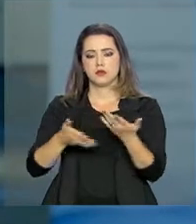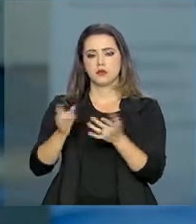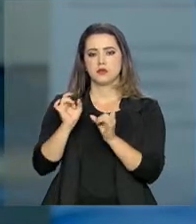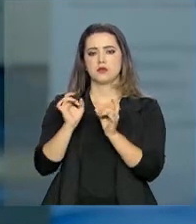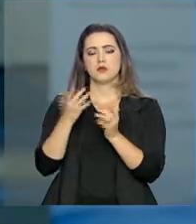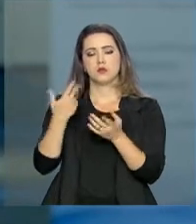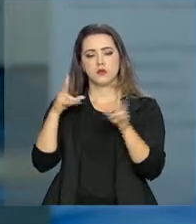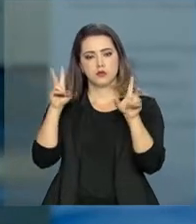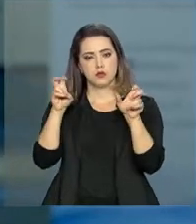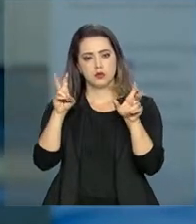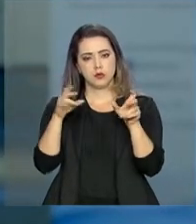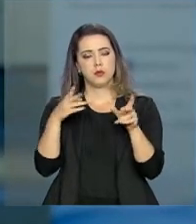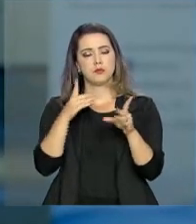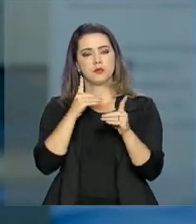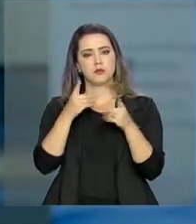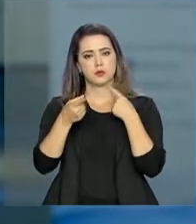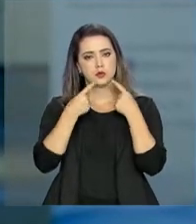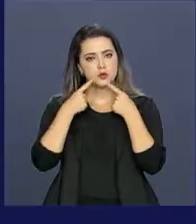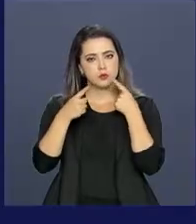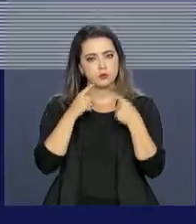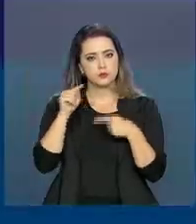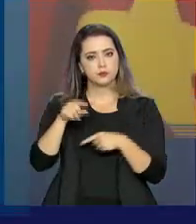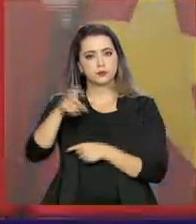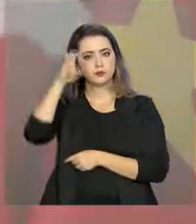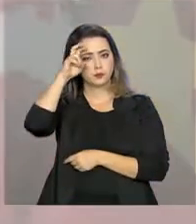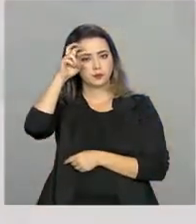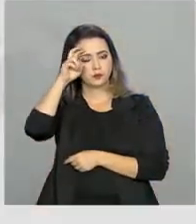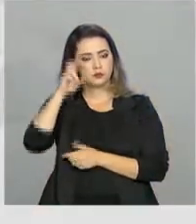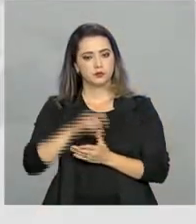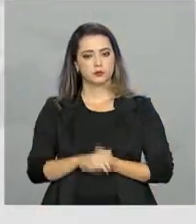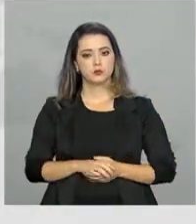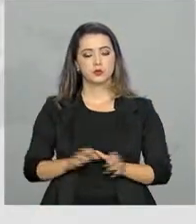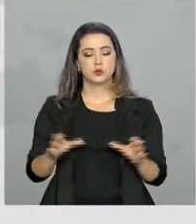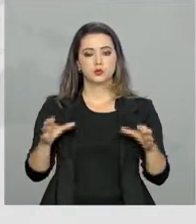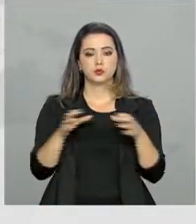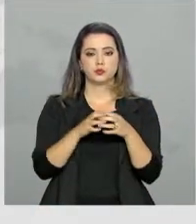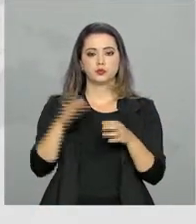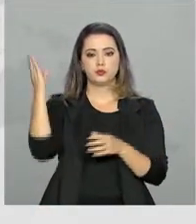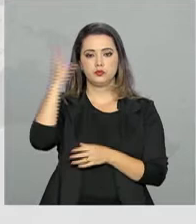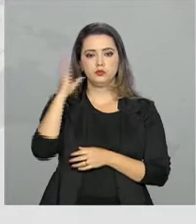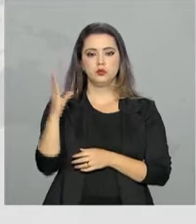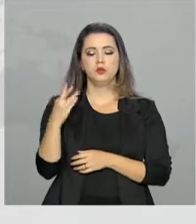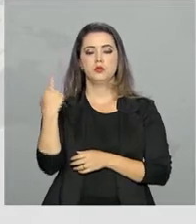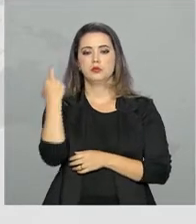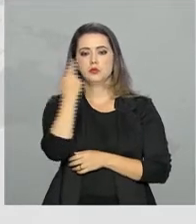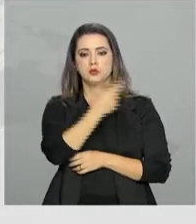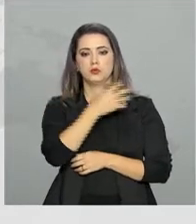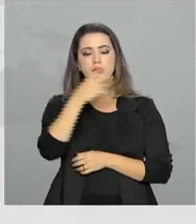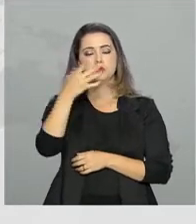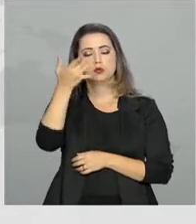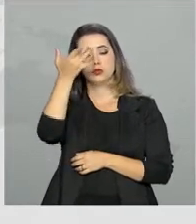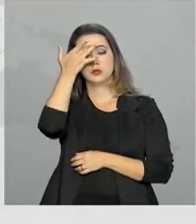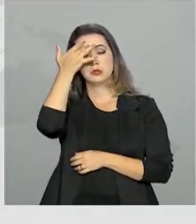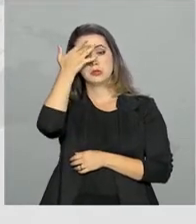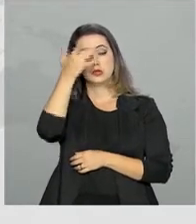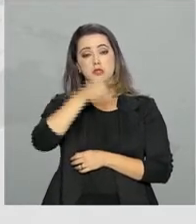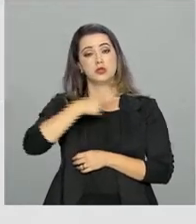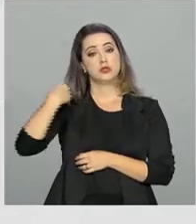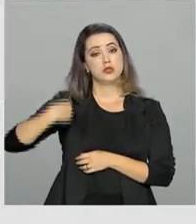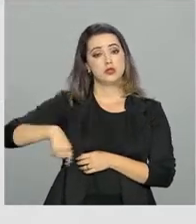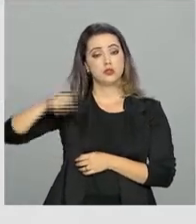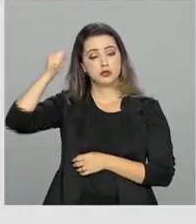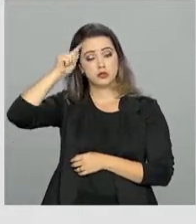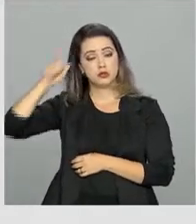discutido no encontro desta quinta-feira. Juntos, o grupo formado por Brasil, Rússia, Índia, China e África do Sul,